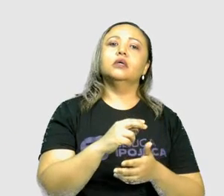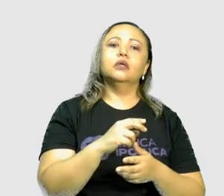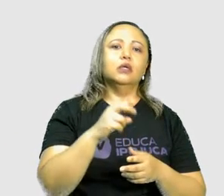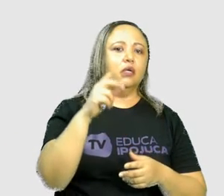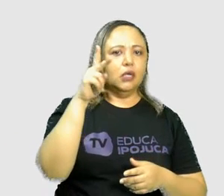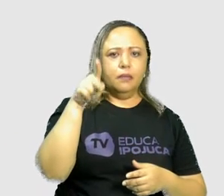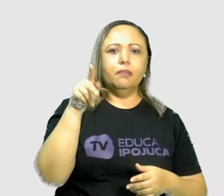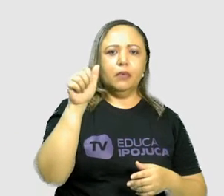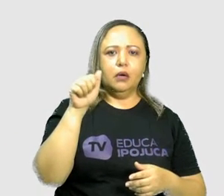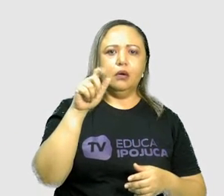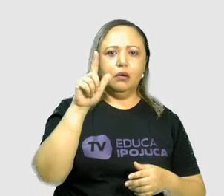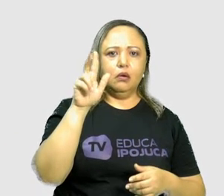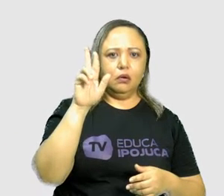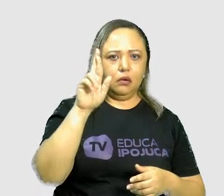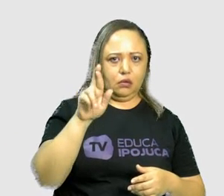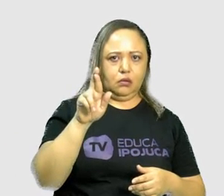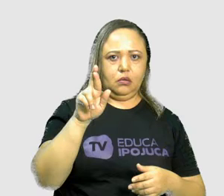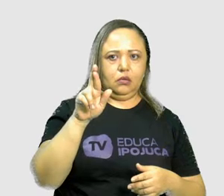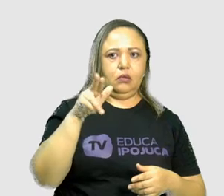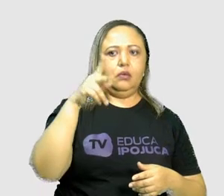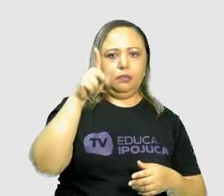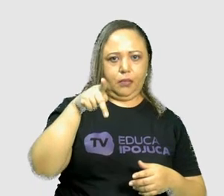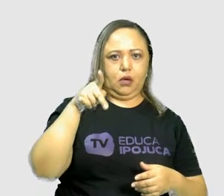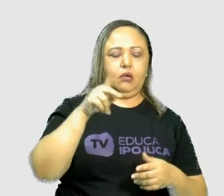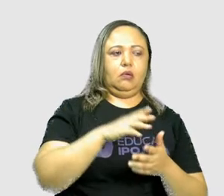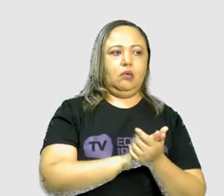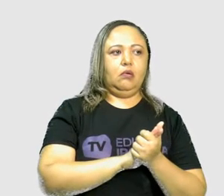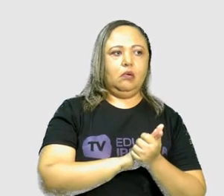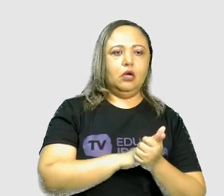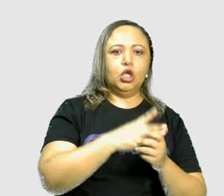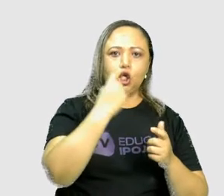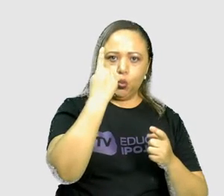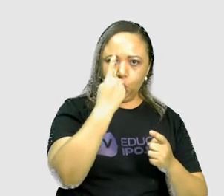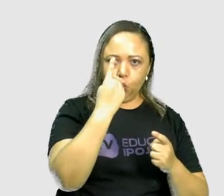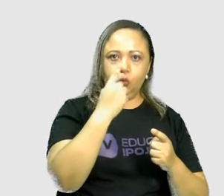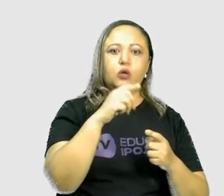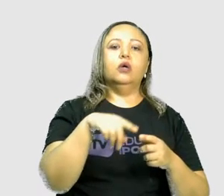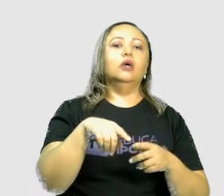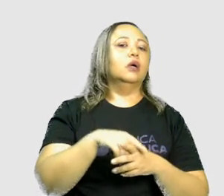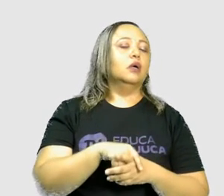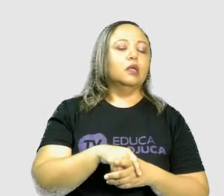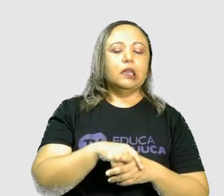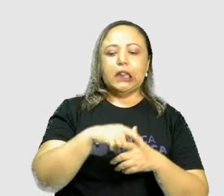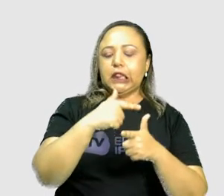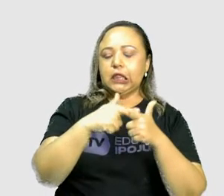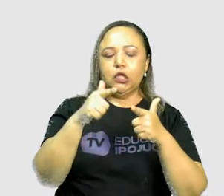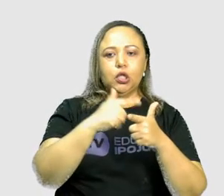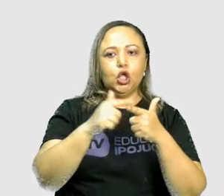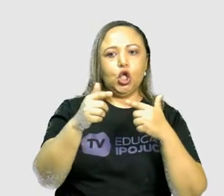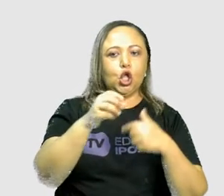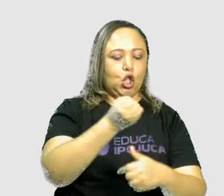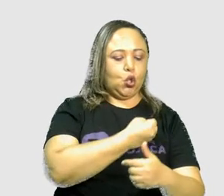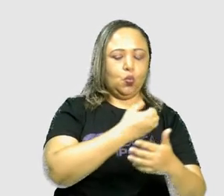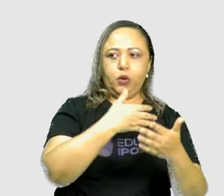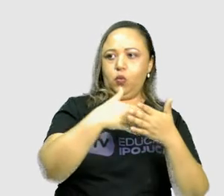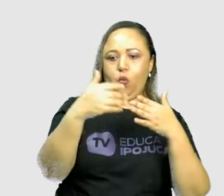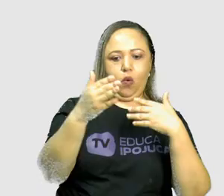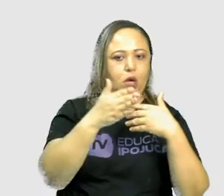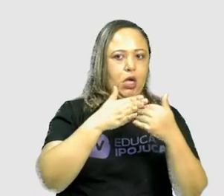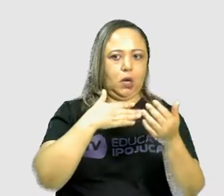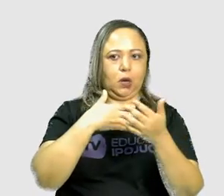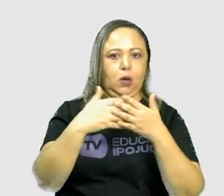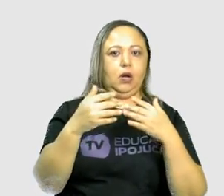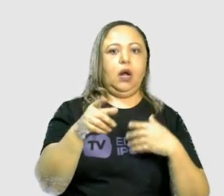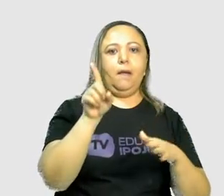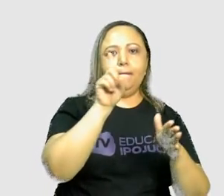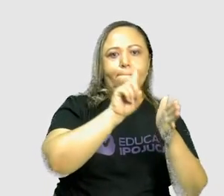pares, né? Números pares, todos são divididos por 2. E 1 pode dividir qualquer número, tá certo? Mas